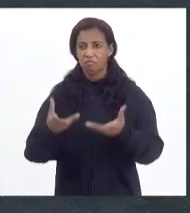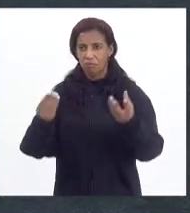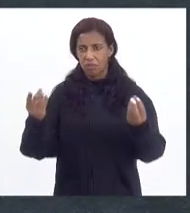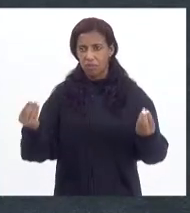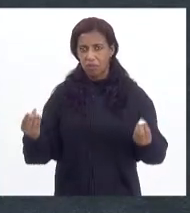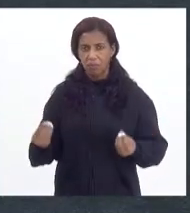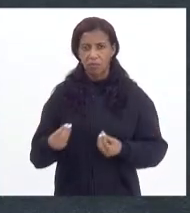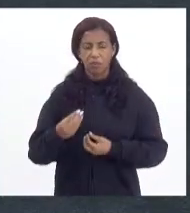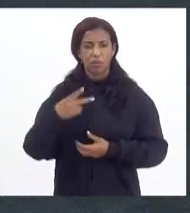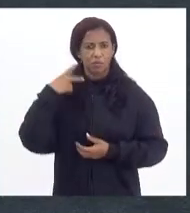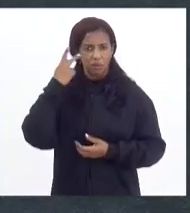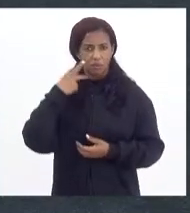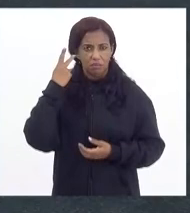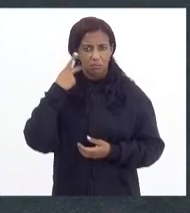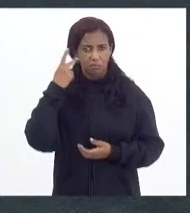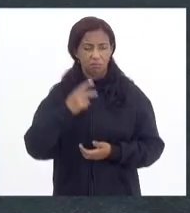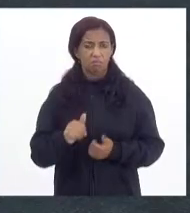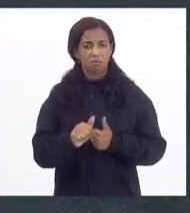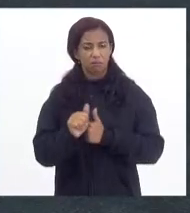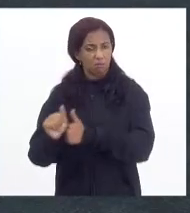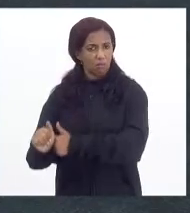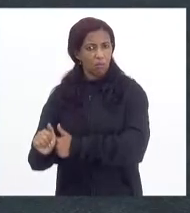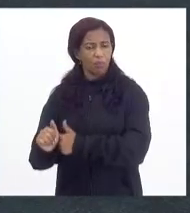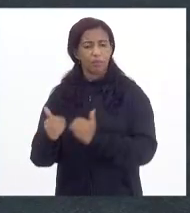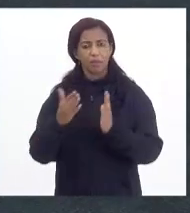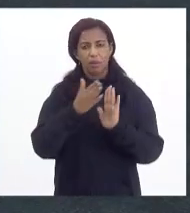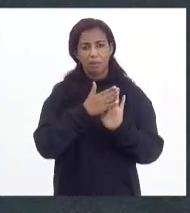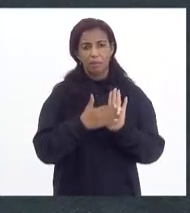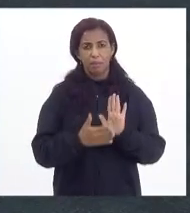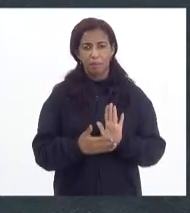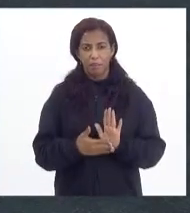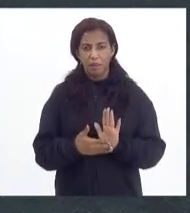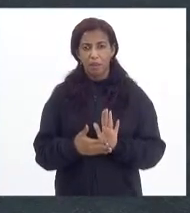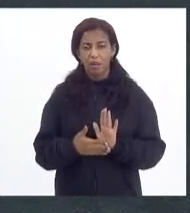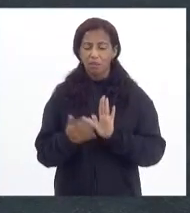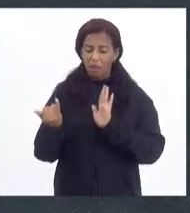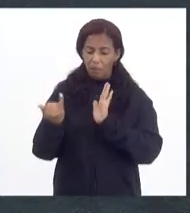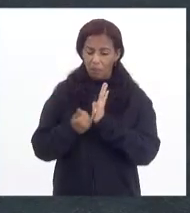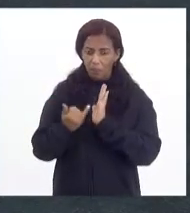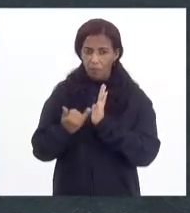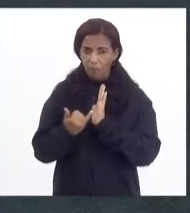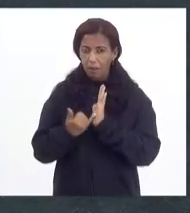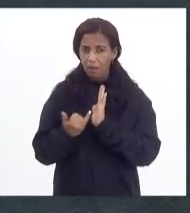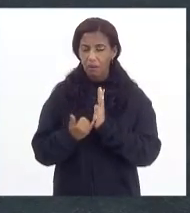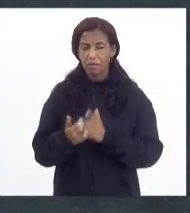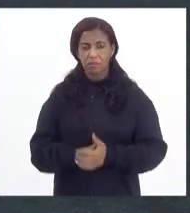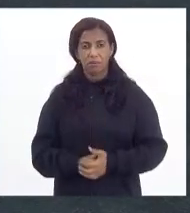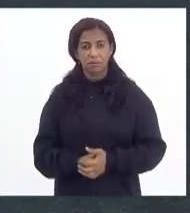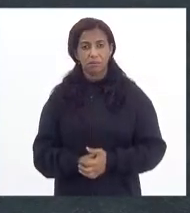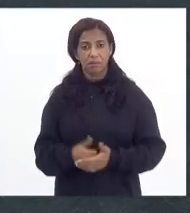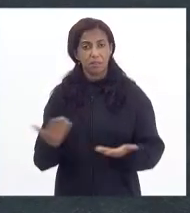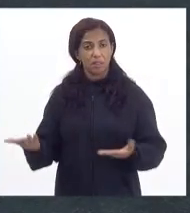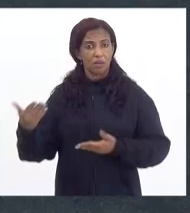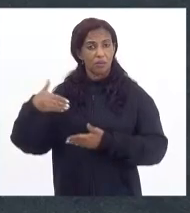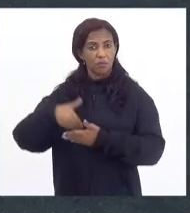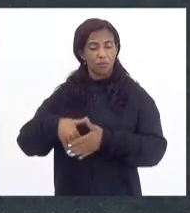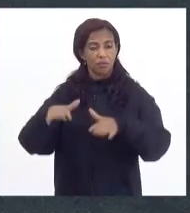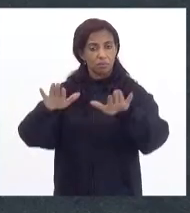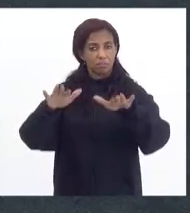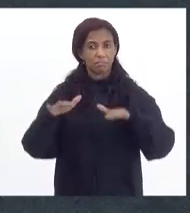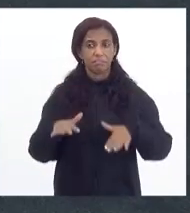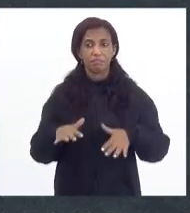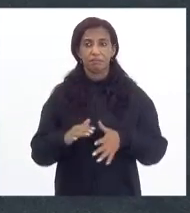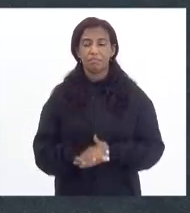parlamentares que acompanham a pauta desde que ela é publicada. E a votação no plenário.